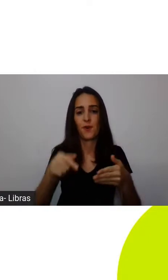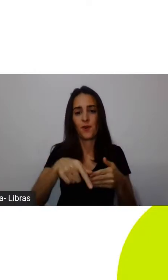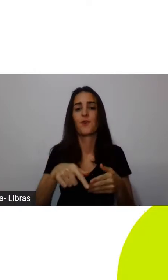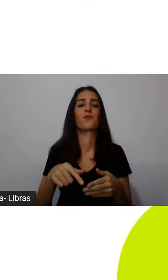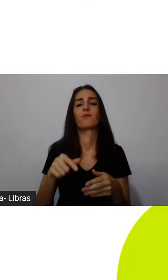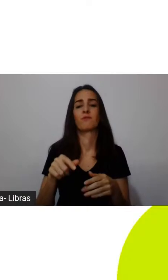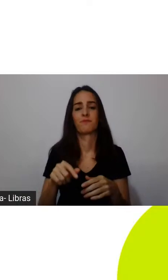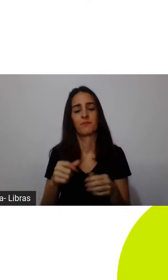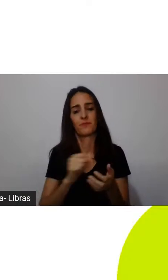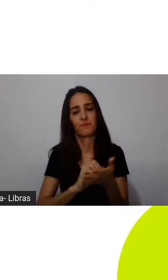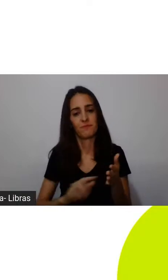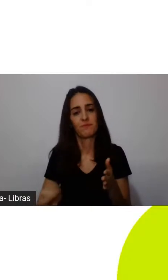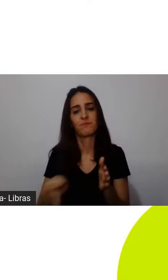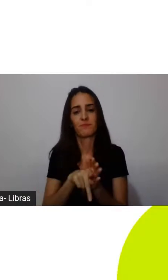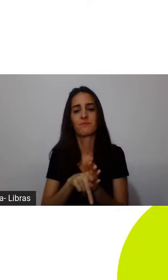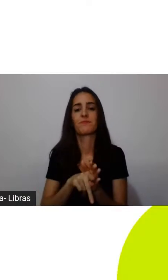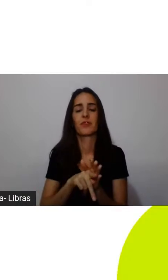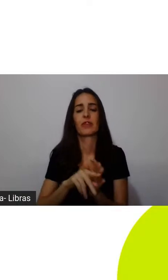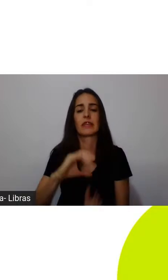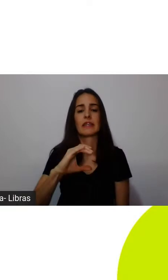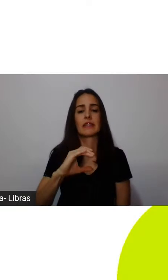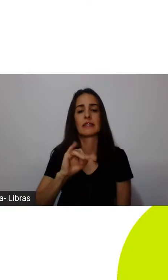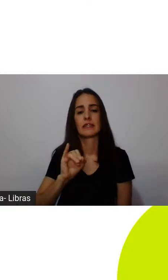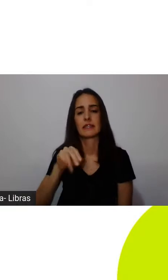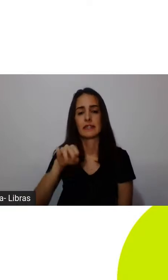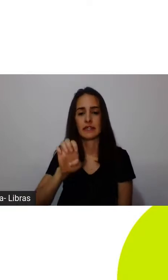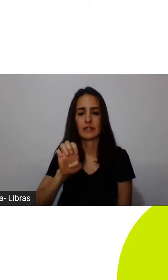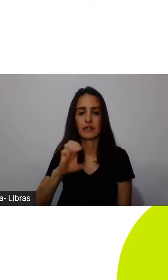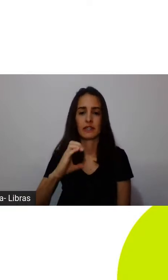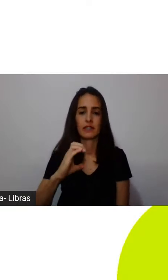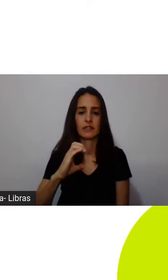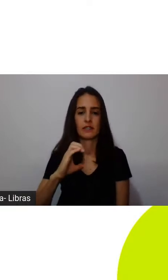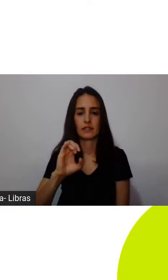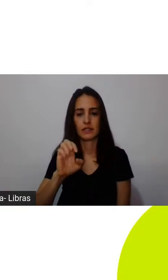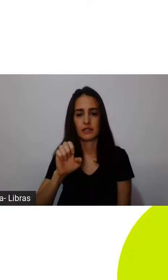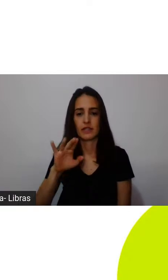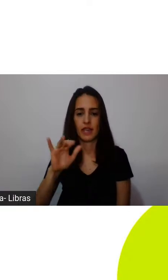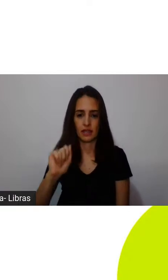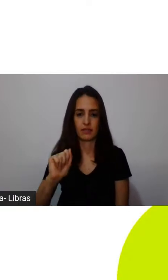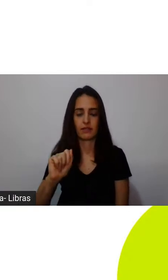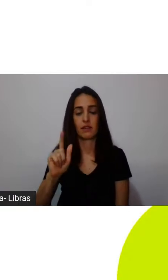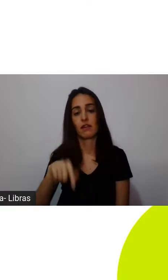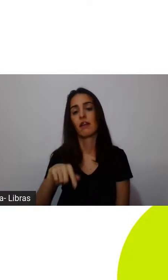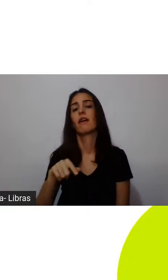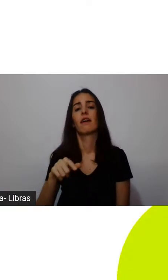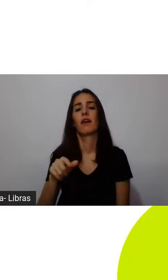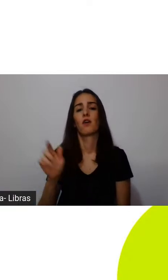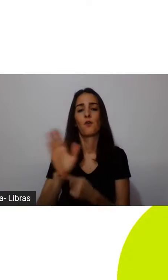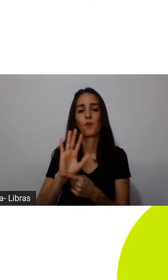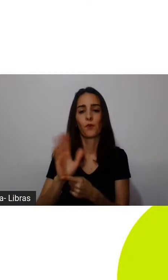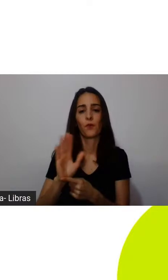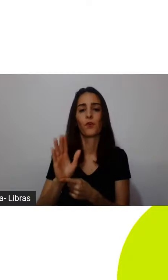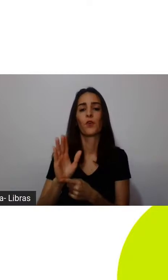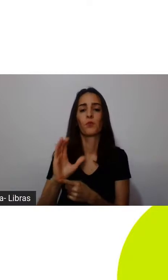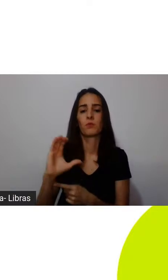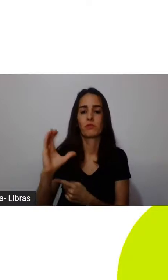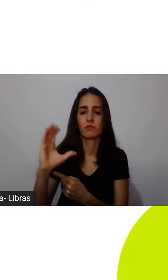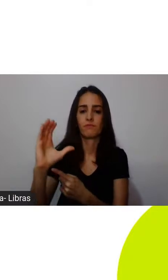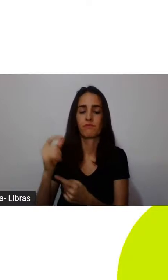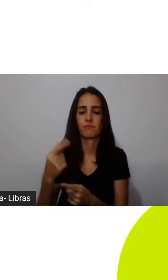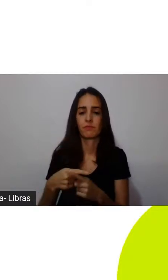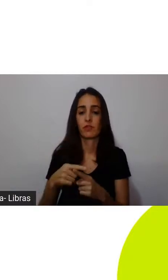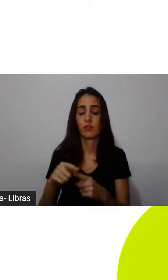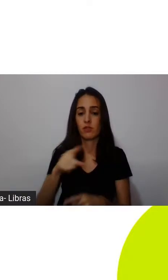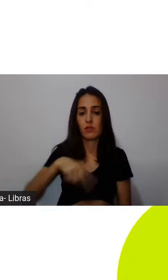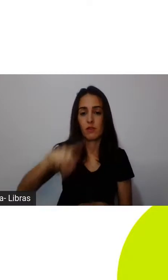nós estamos aí frente a uma ficção científica, né, aonde o ser humano, nosso grande